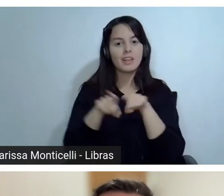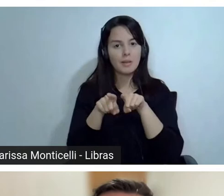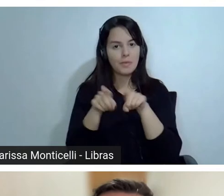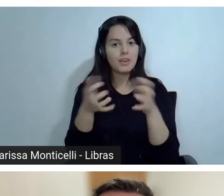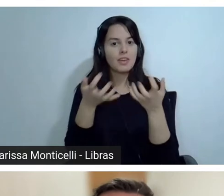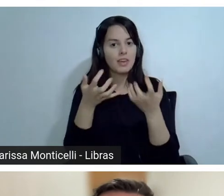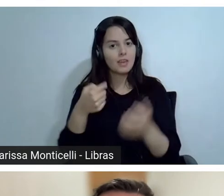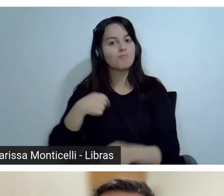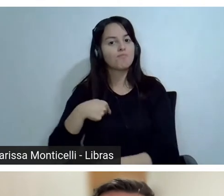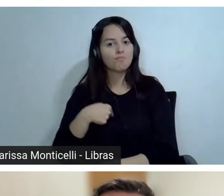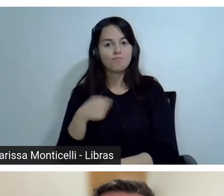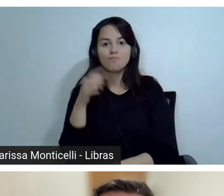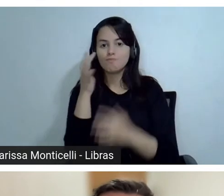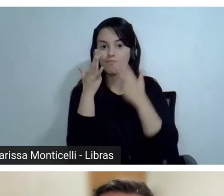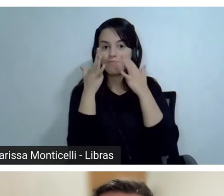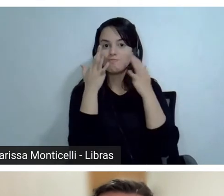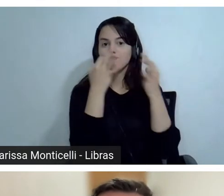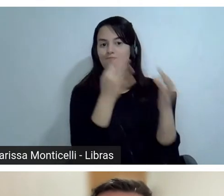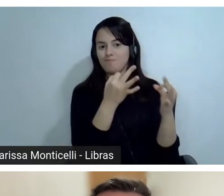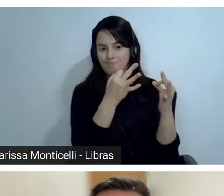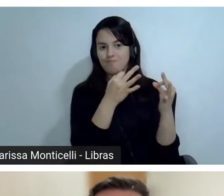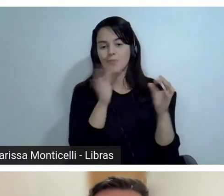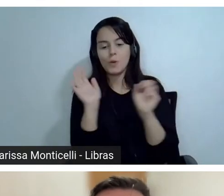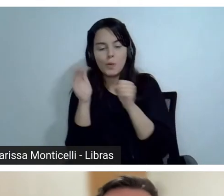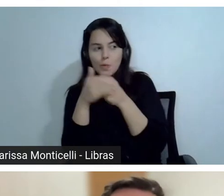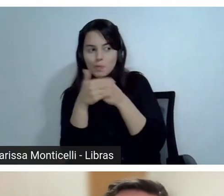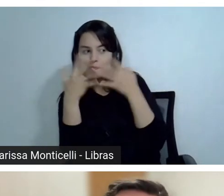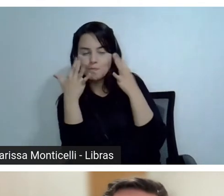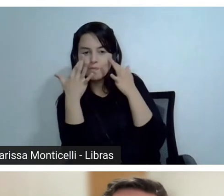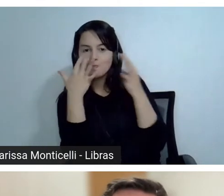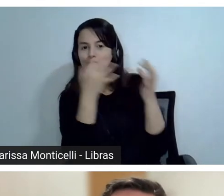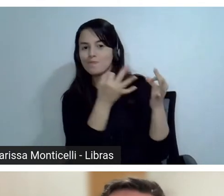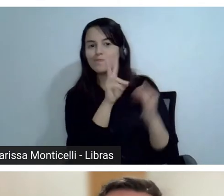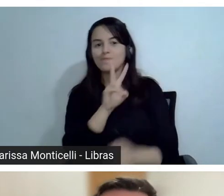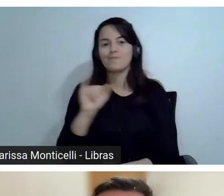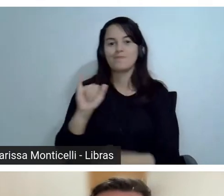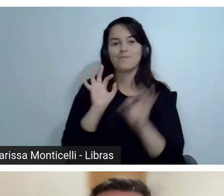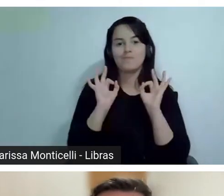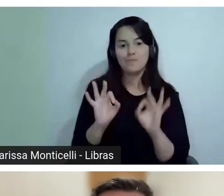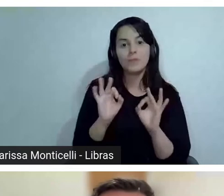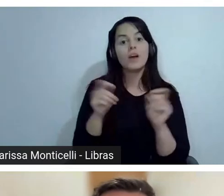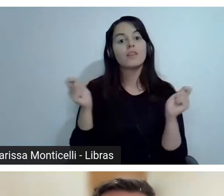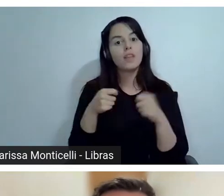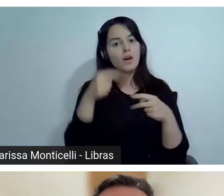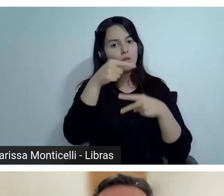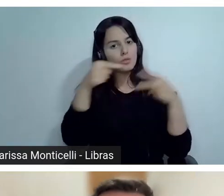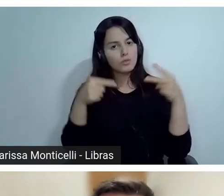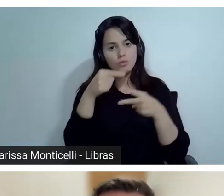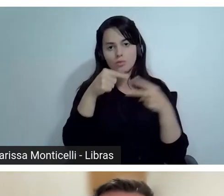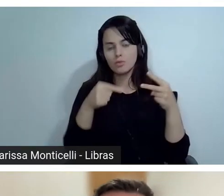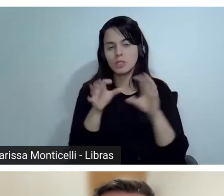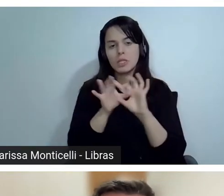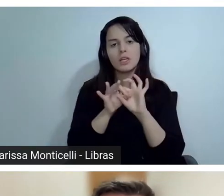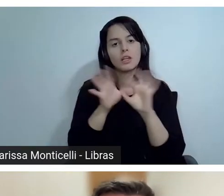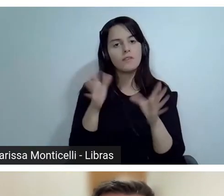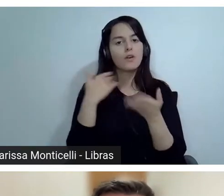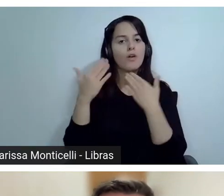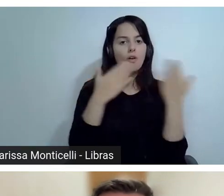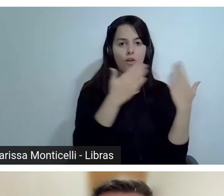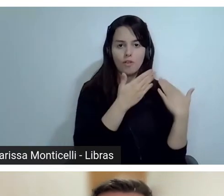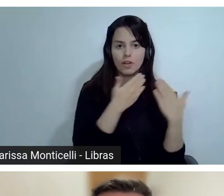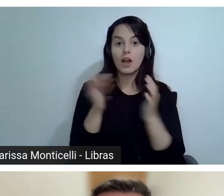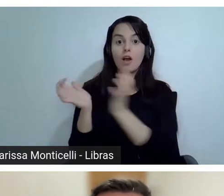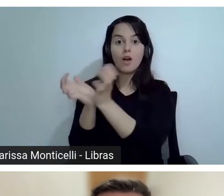Anderson, Fernanda, sejam bem-vindos. Fiquem à vontade para conversar, então, com os nossos colegas de sexto e sétimo anos. Uma boa